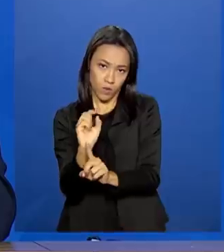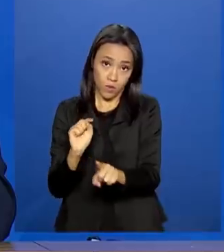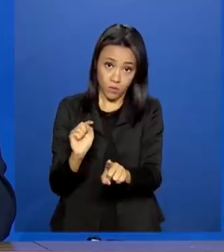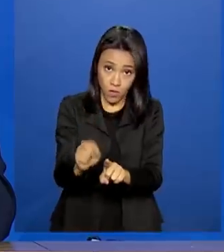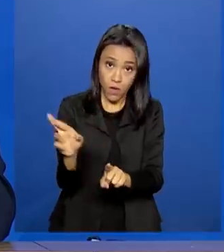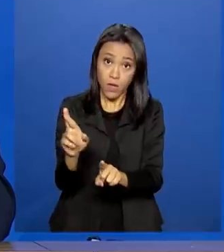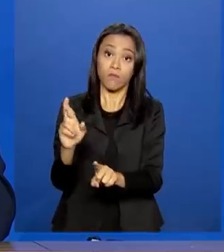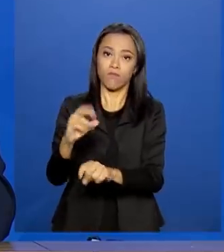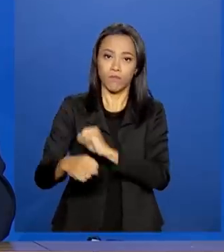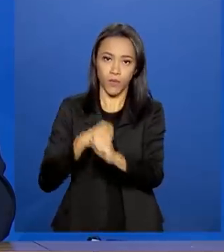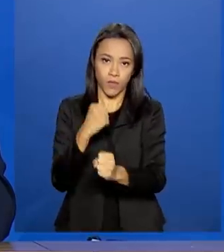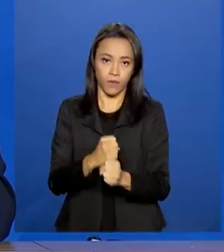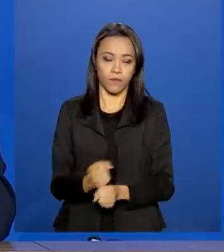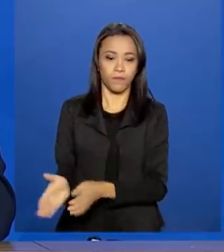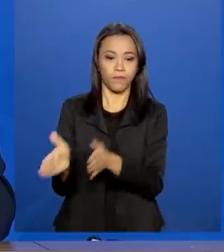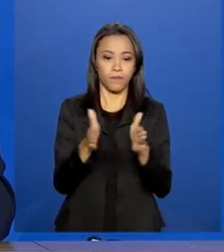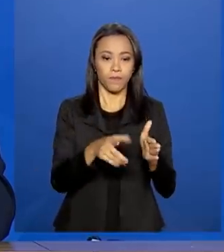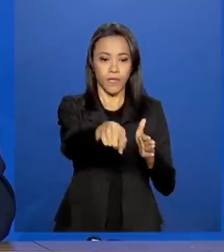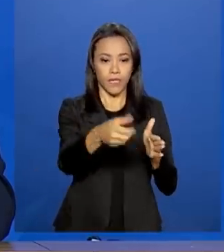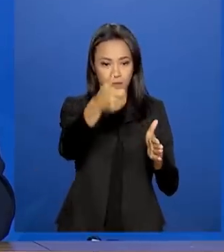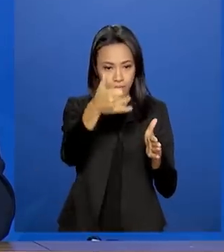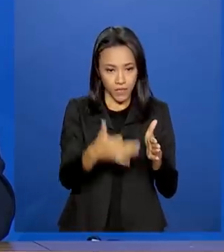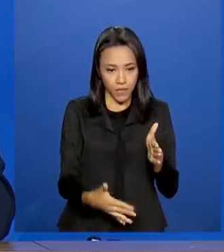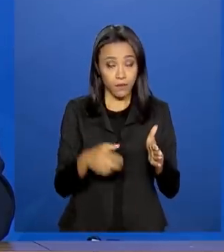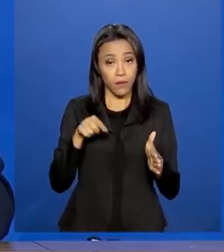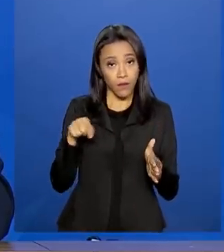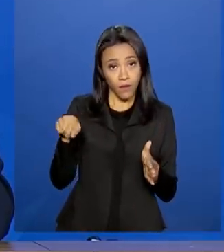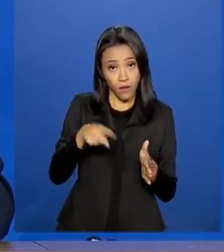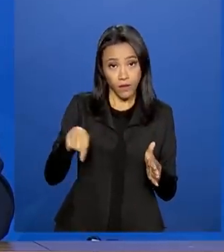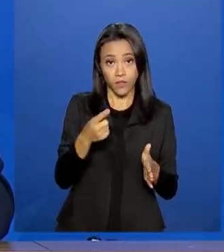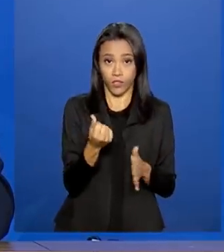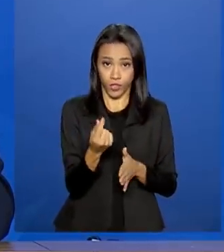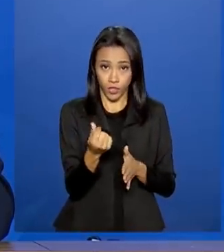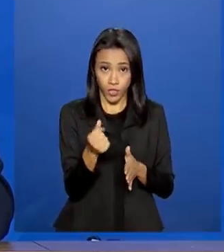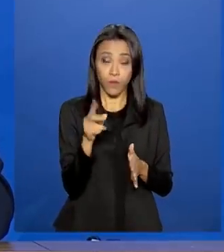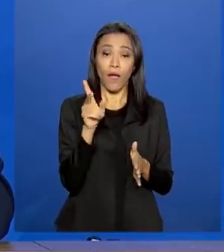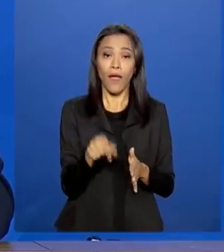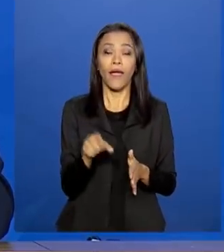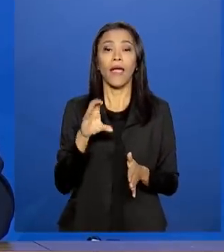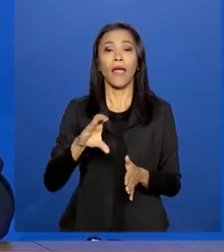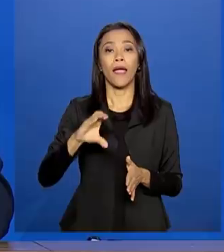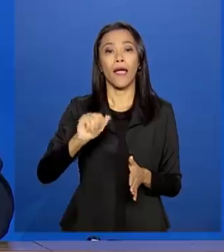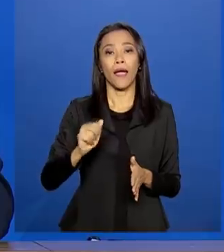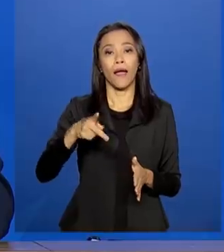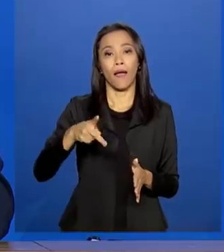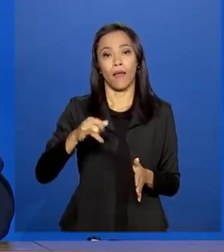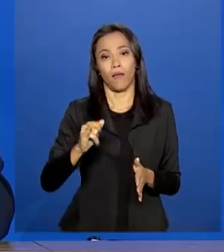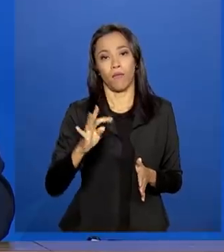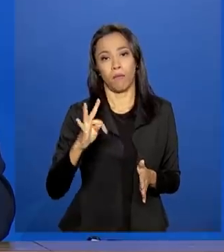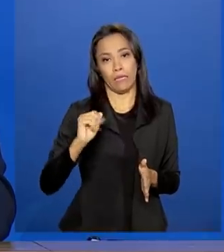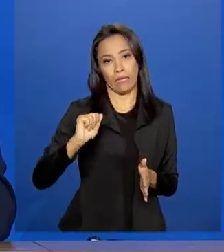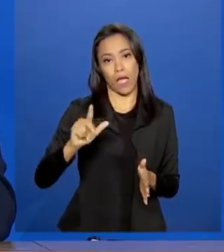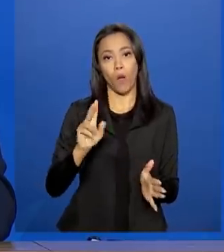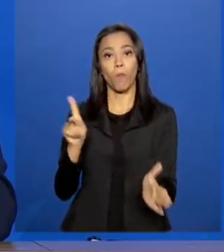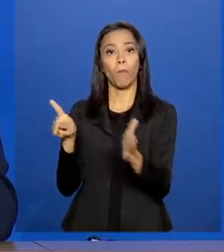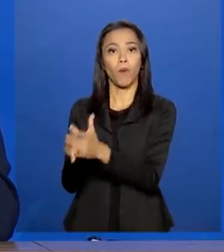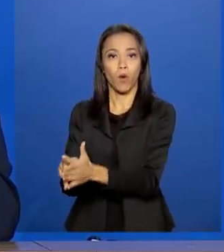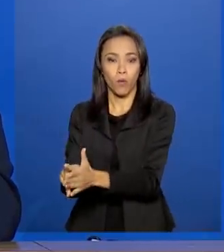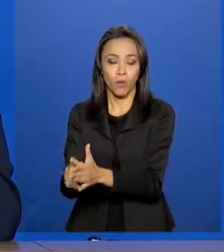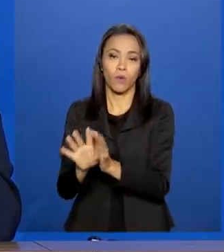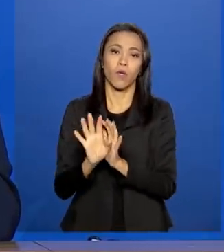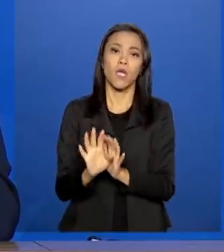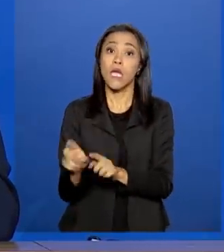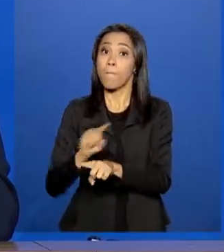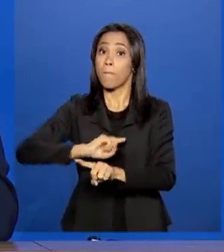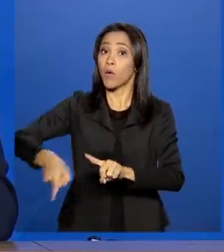ano. Esses recursos são oriundos de capital próprio. Ele é proibido de captar